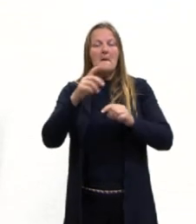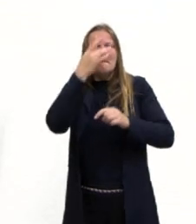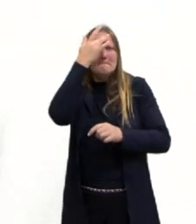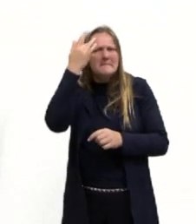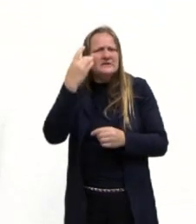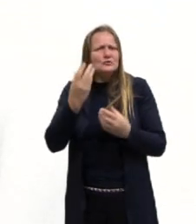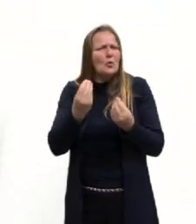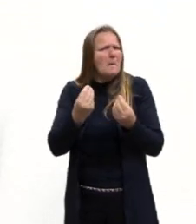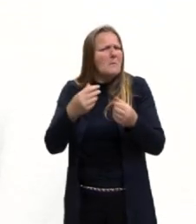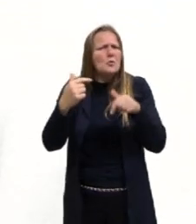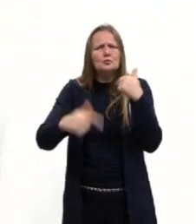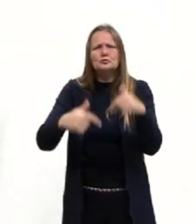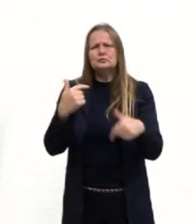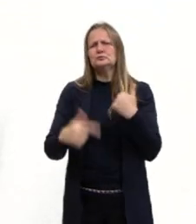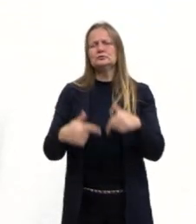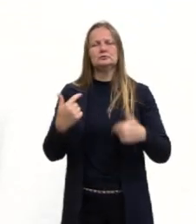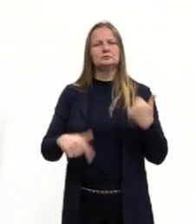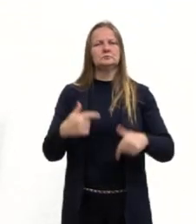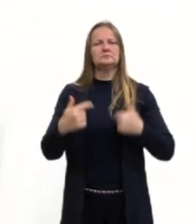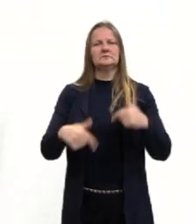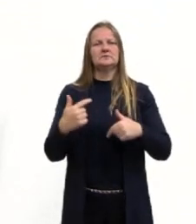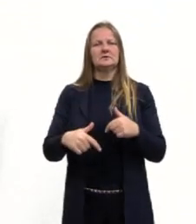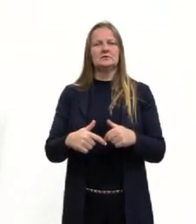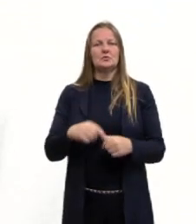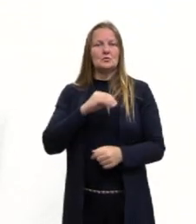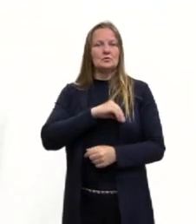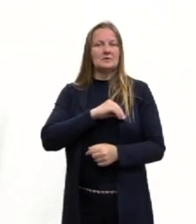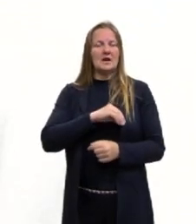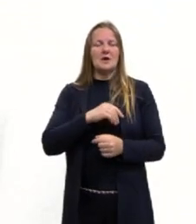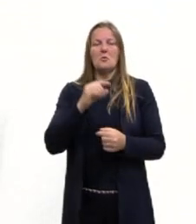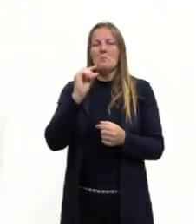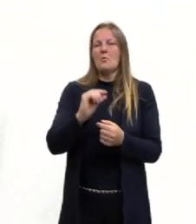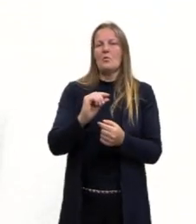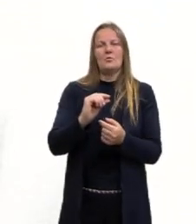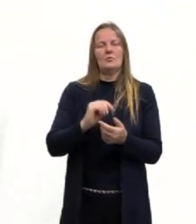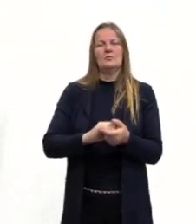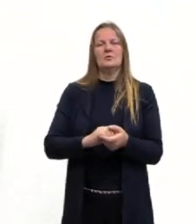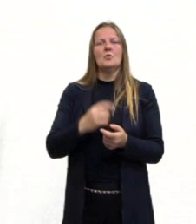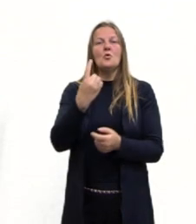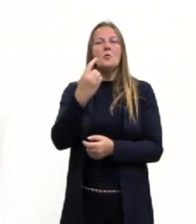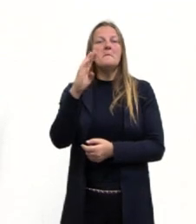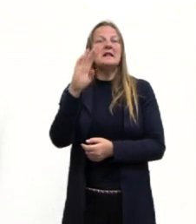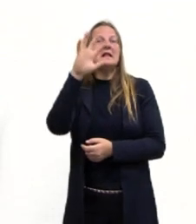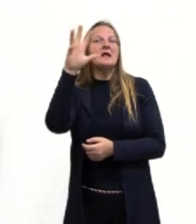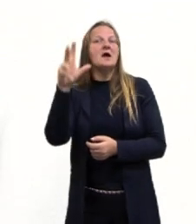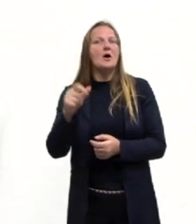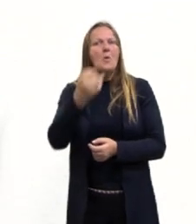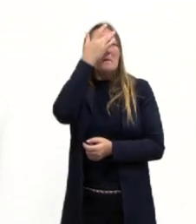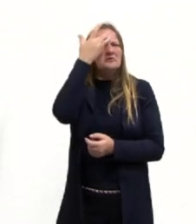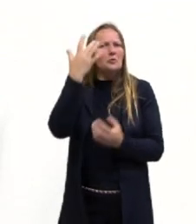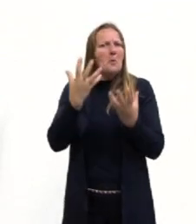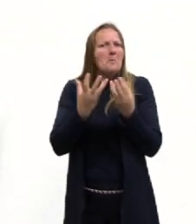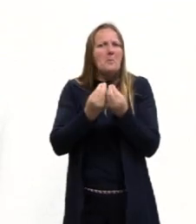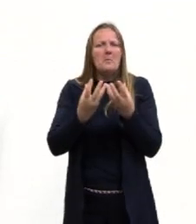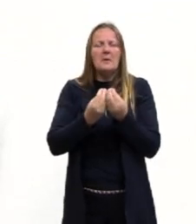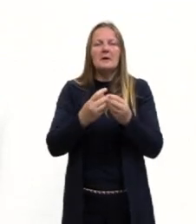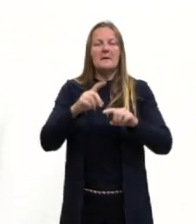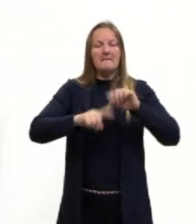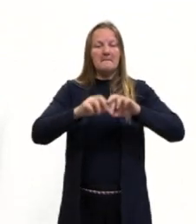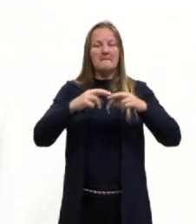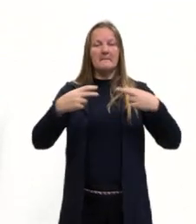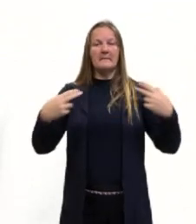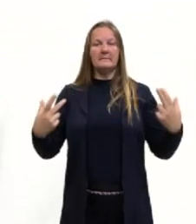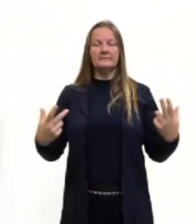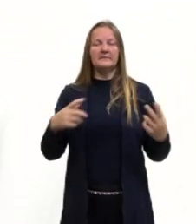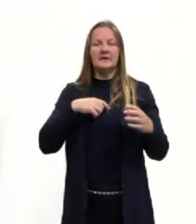barata e abundante, como eu falei, é um bilhão e meio de pessoas. O melhor acesso, então, a essas matérias-primas do país, porque se tu tá